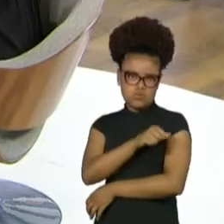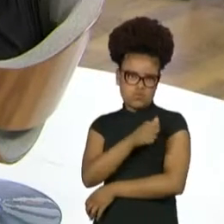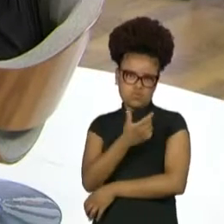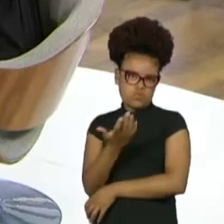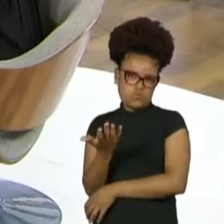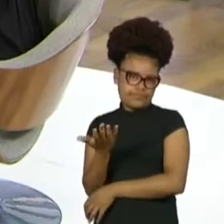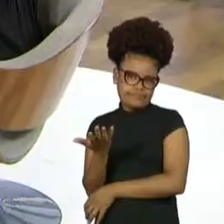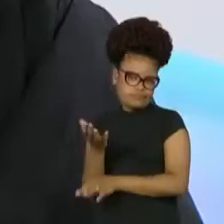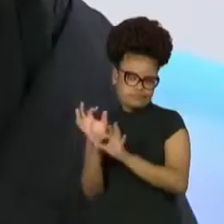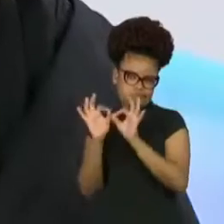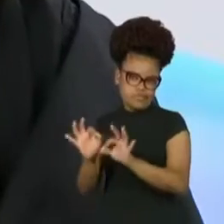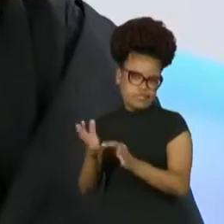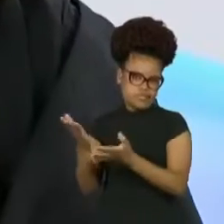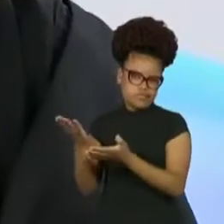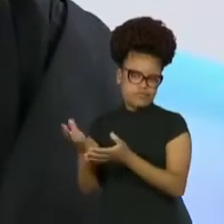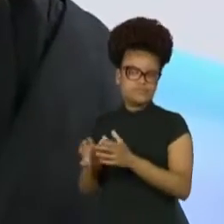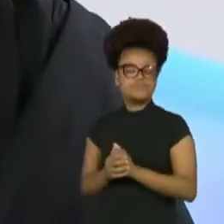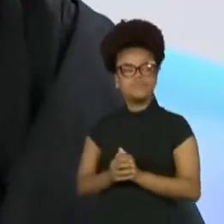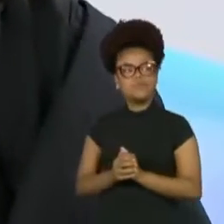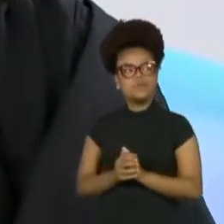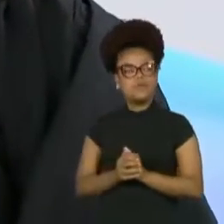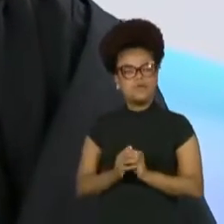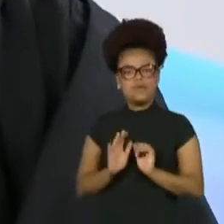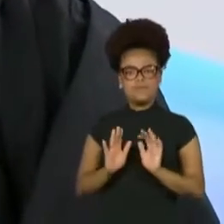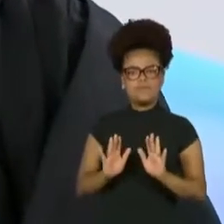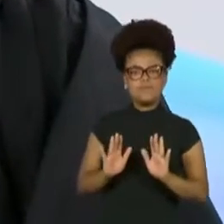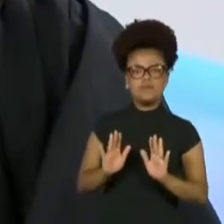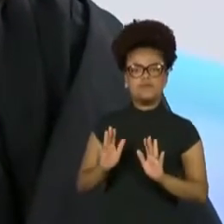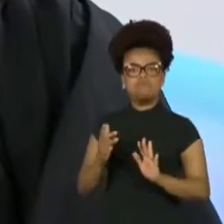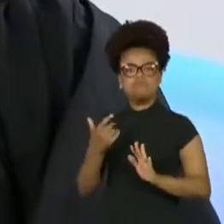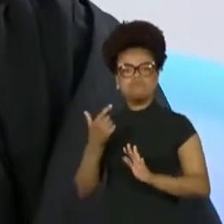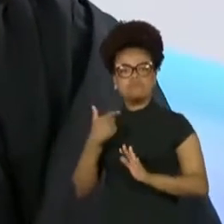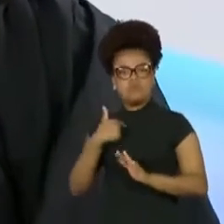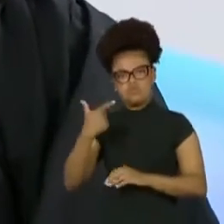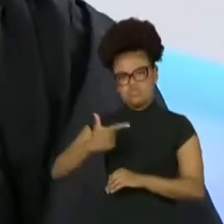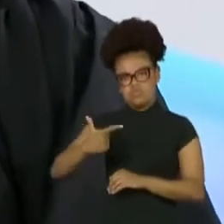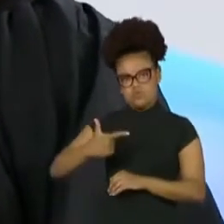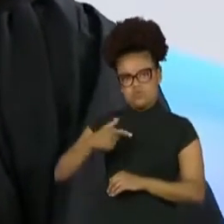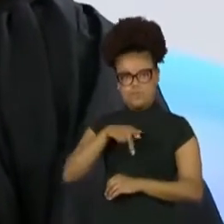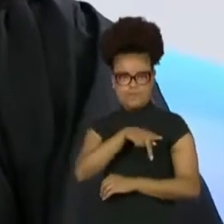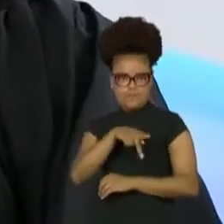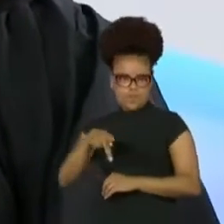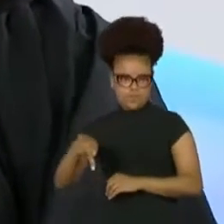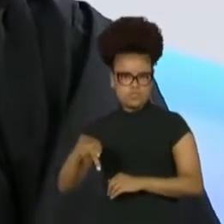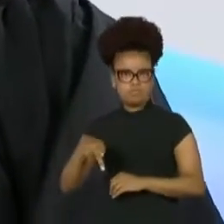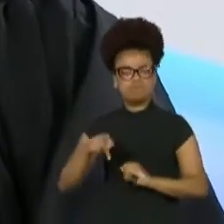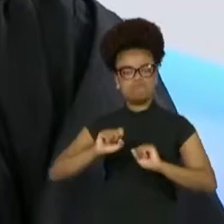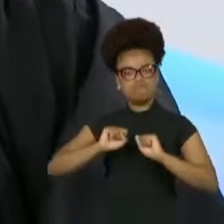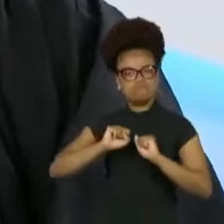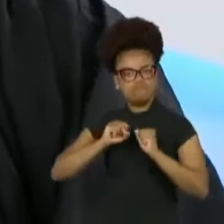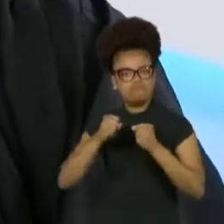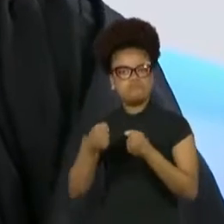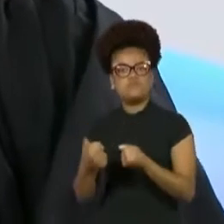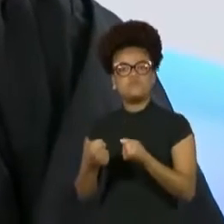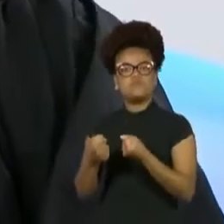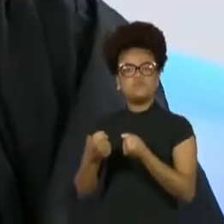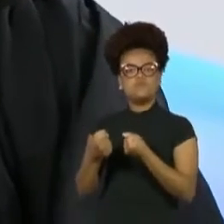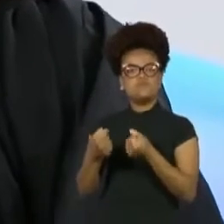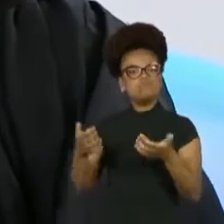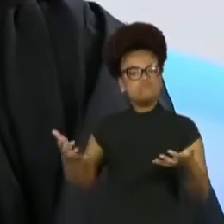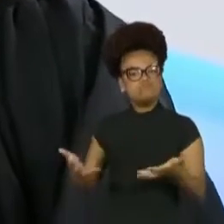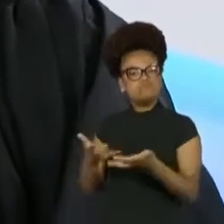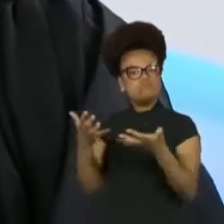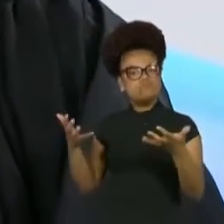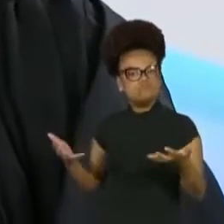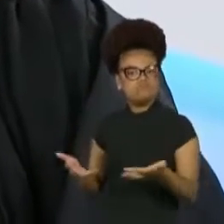Eu sou suspeita, porque como eu sou vice-presidente, a gente faz um esforço muito grande para que eles tenham uma